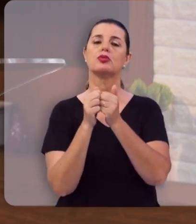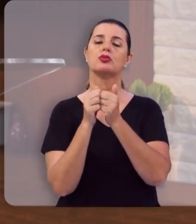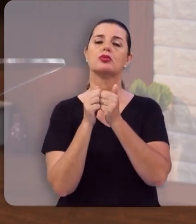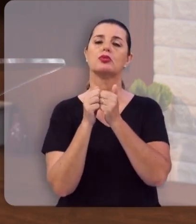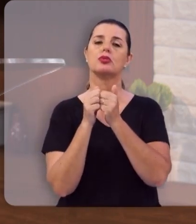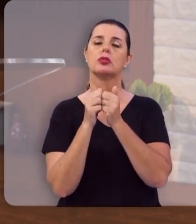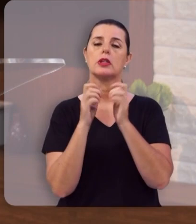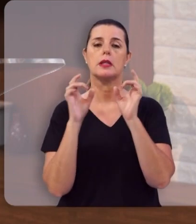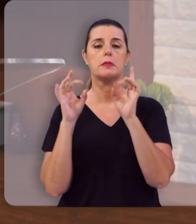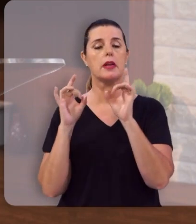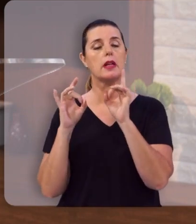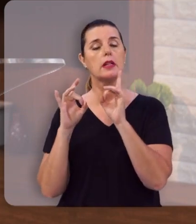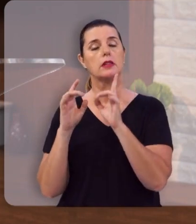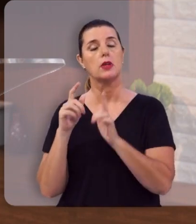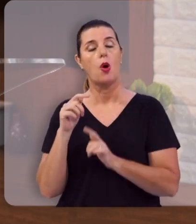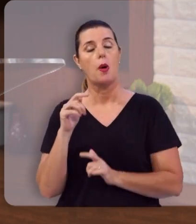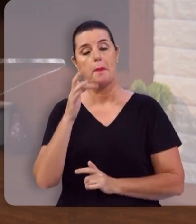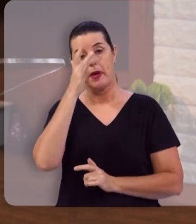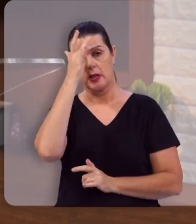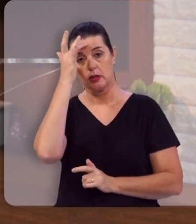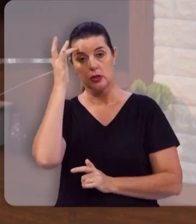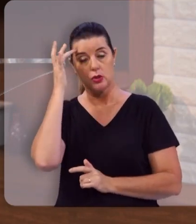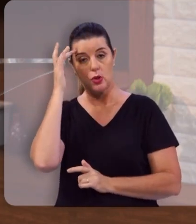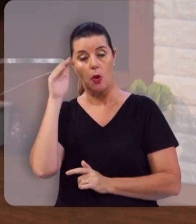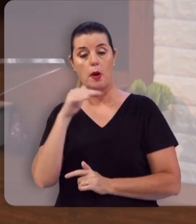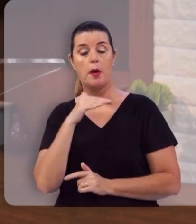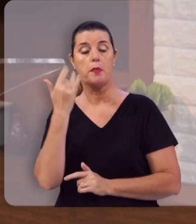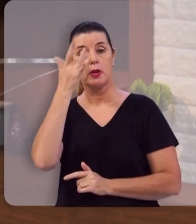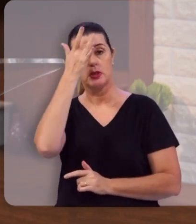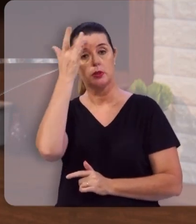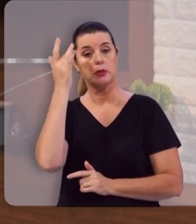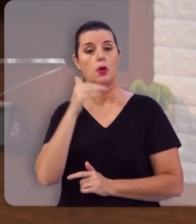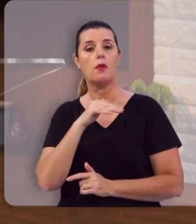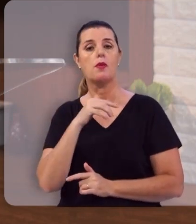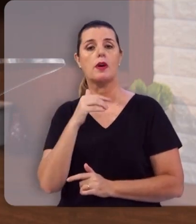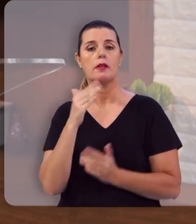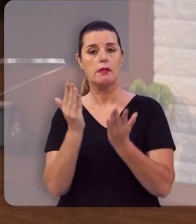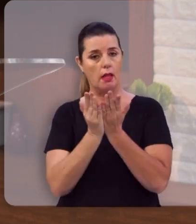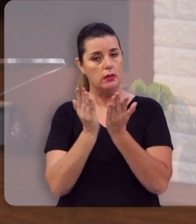É preciosa é aos olhos do Senhor a morte dos seus santos.